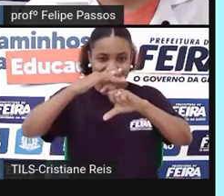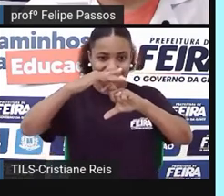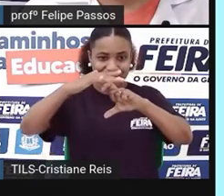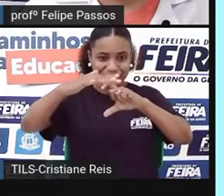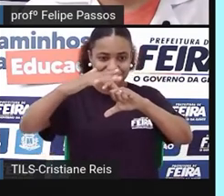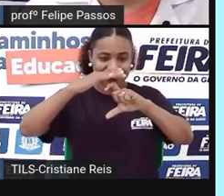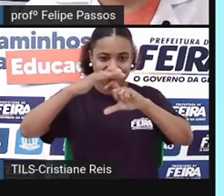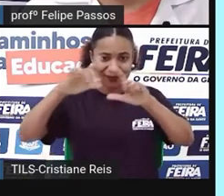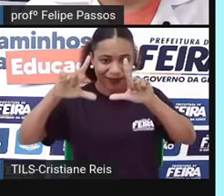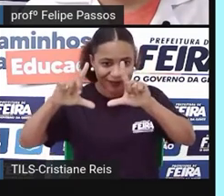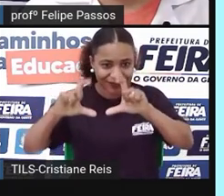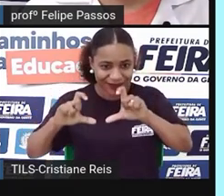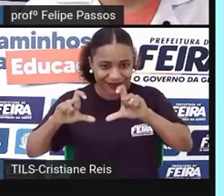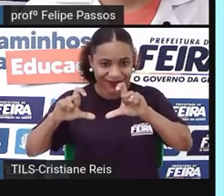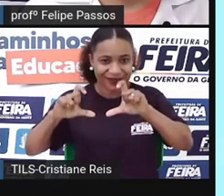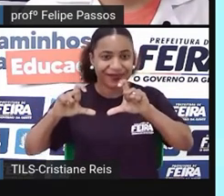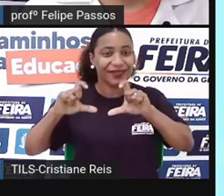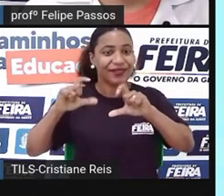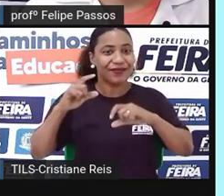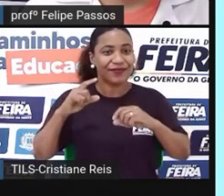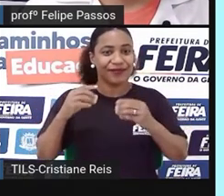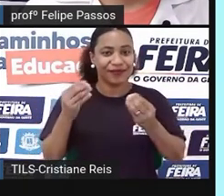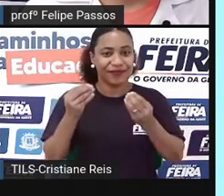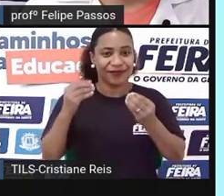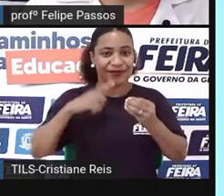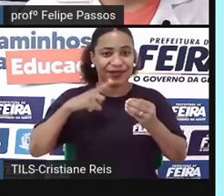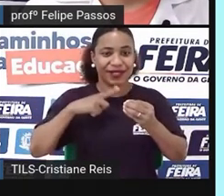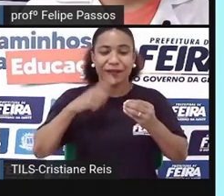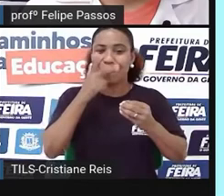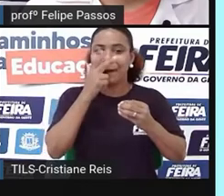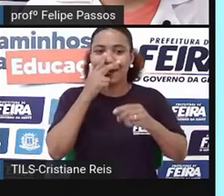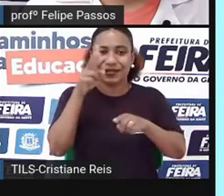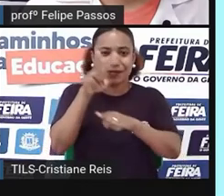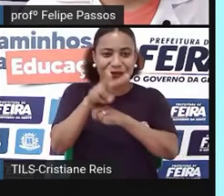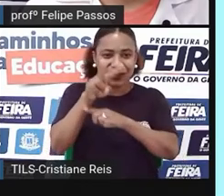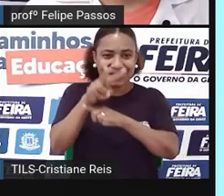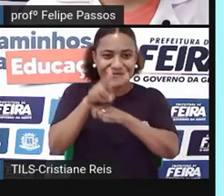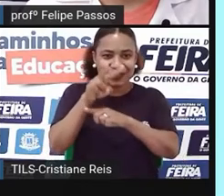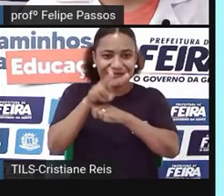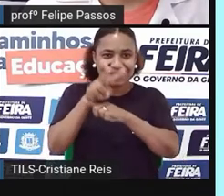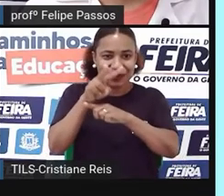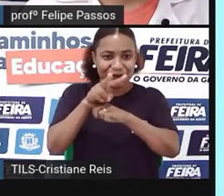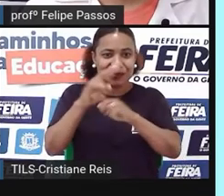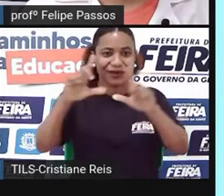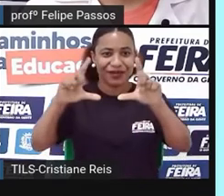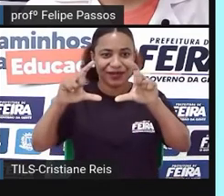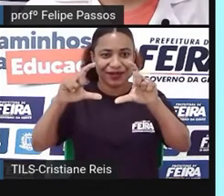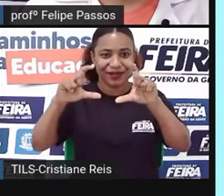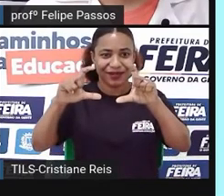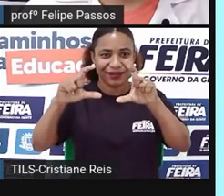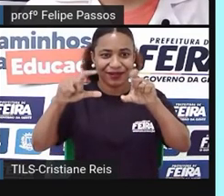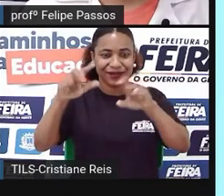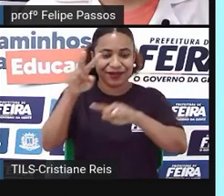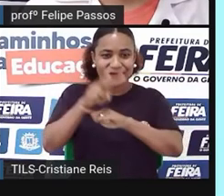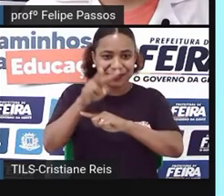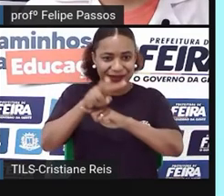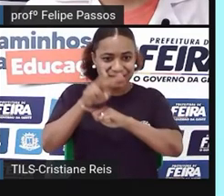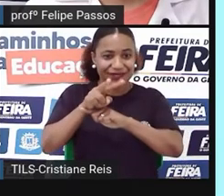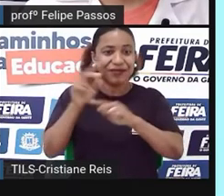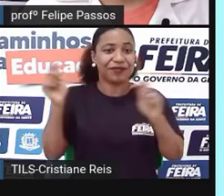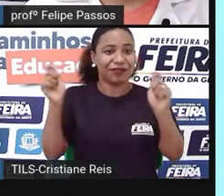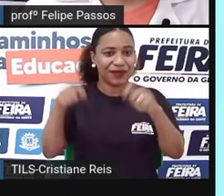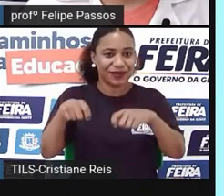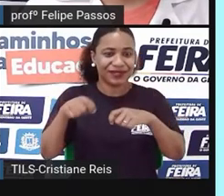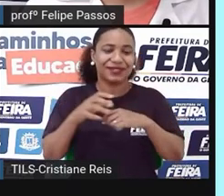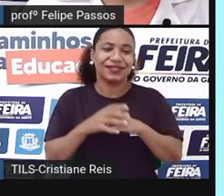ela tem uma capa na frente chamada Dome que é o que faz eu conseguir tirar foto água e